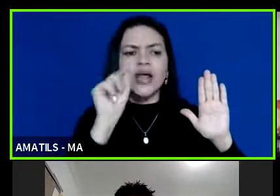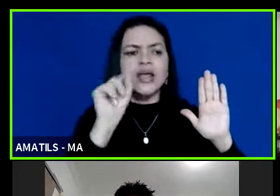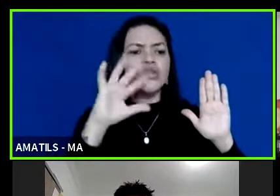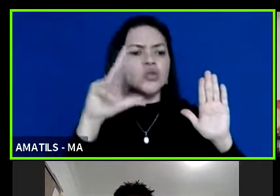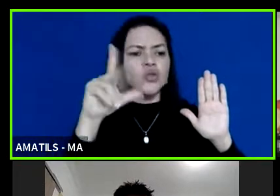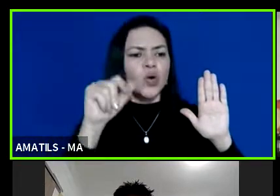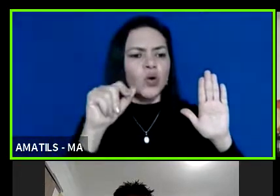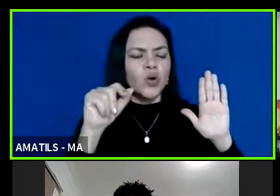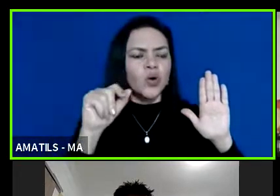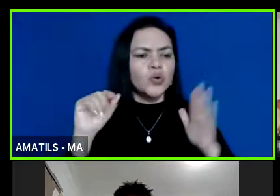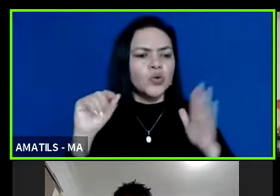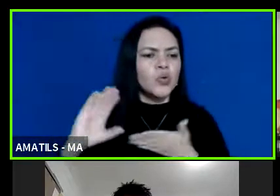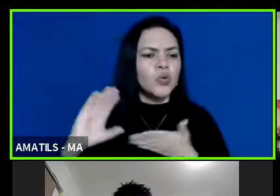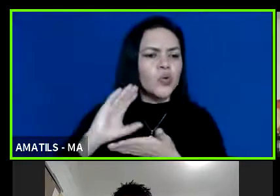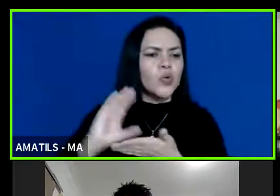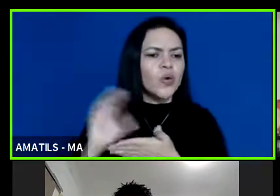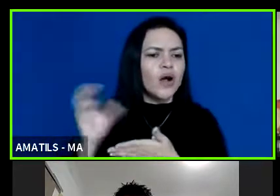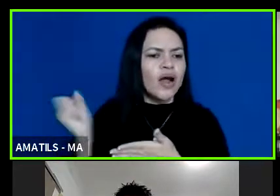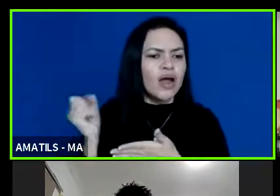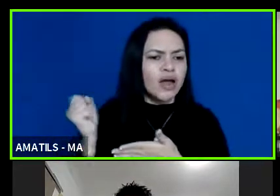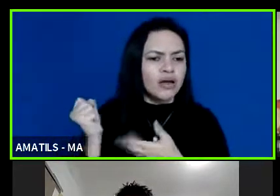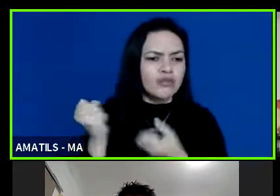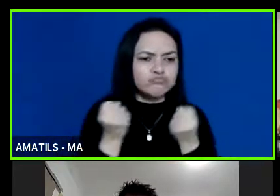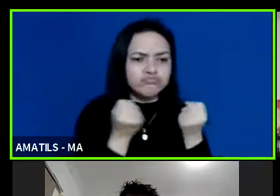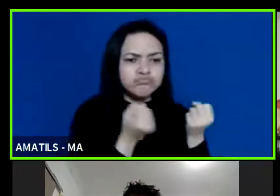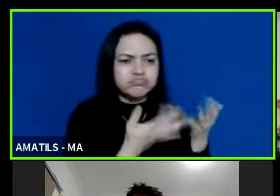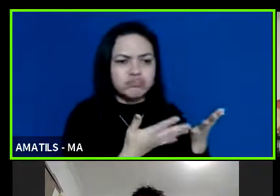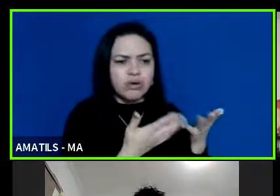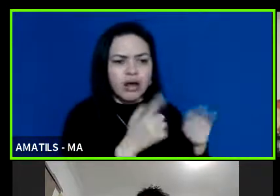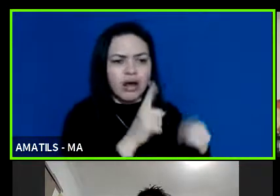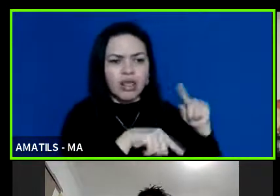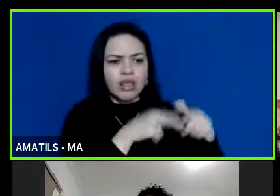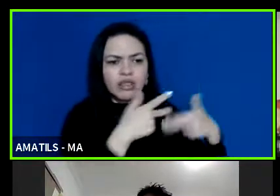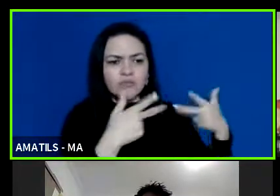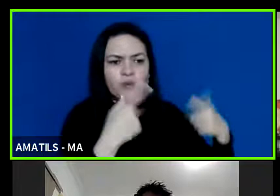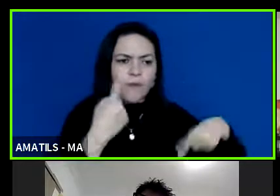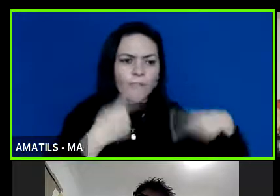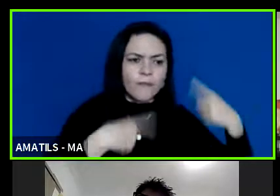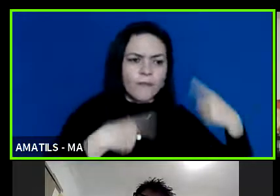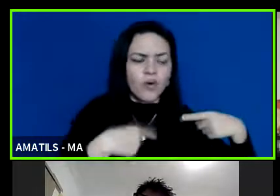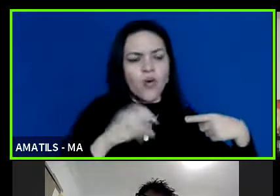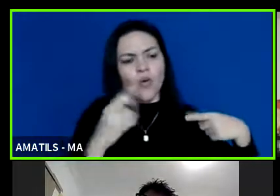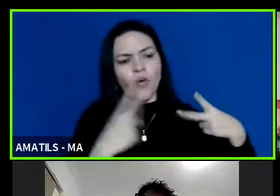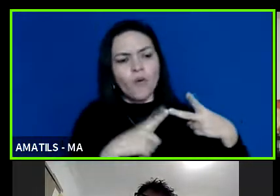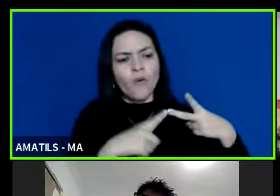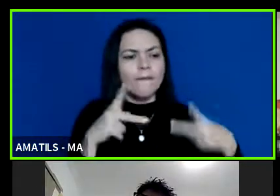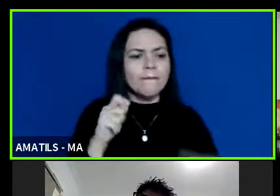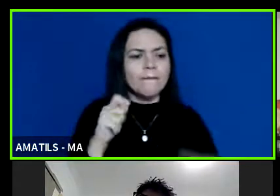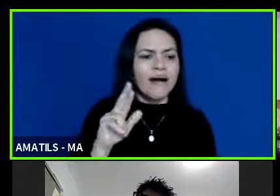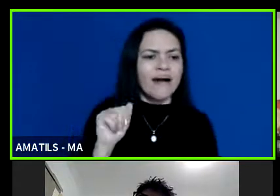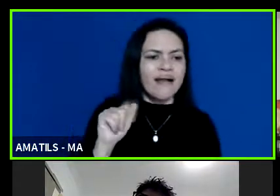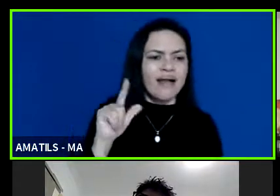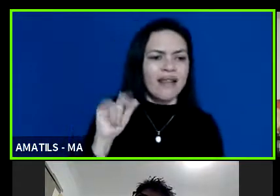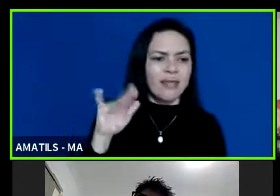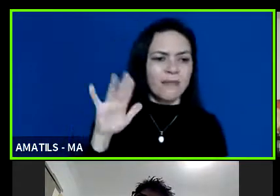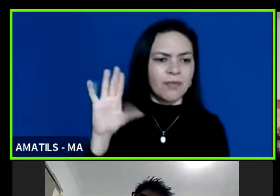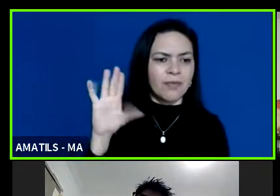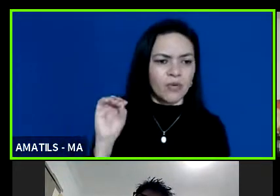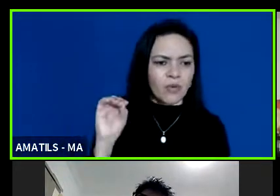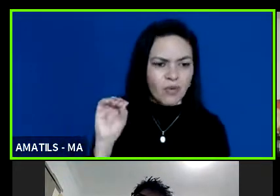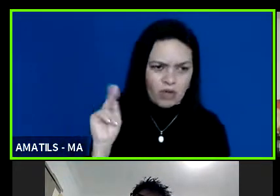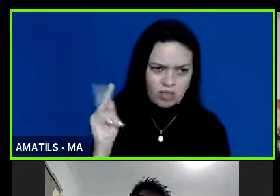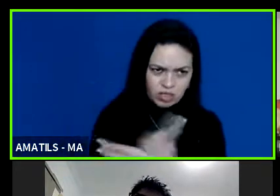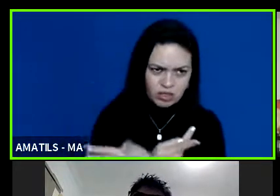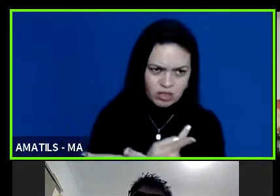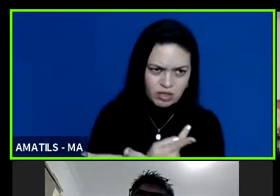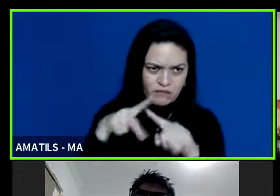ele tem que ser gastado com esportes esportes olímpicos ou esportes paralímpicos se eu não estiver errado você me conige vamos dar um exemplo